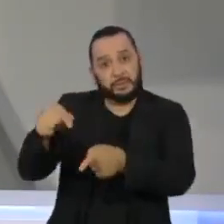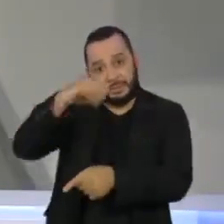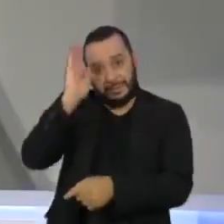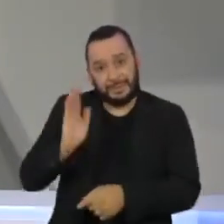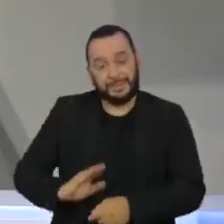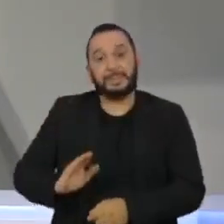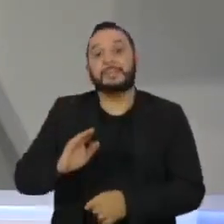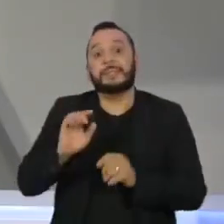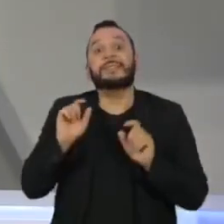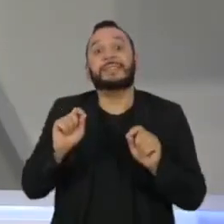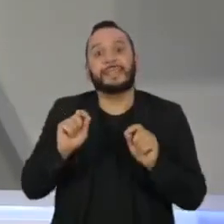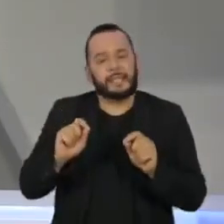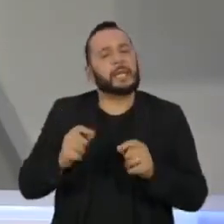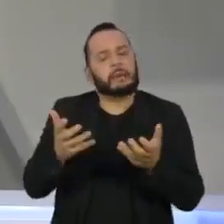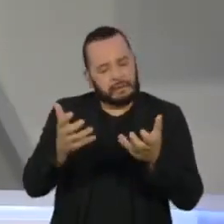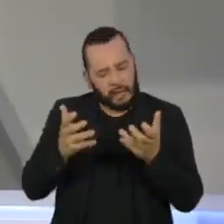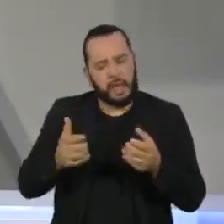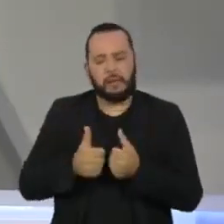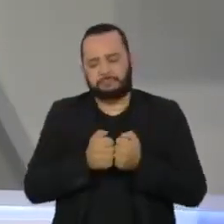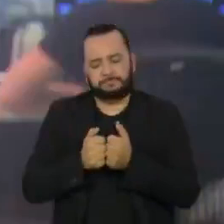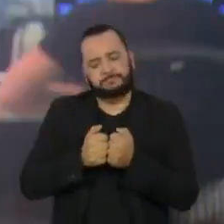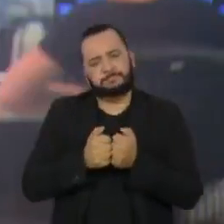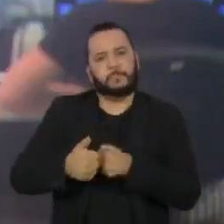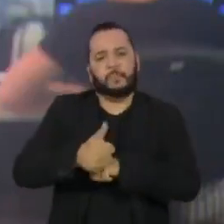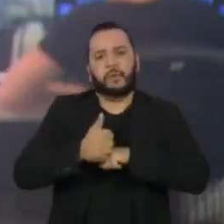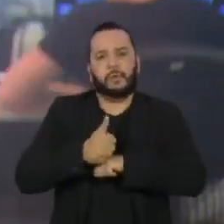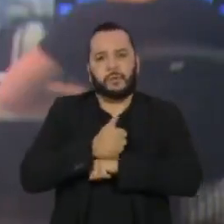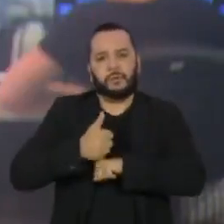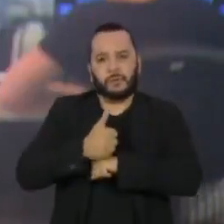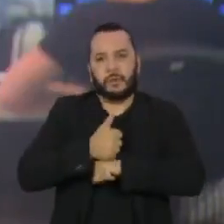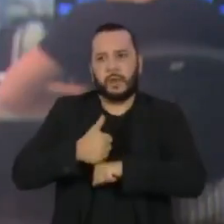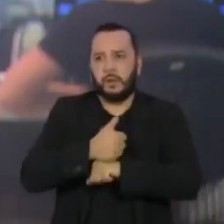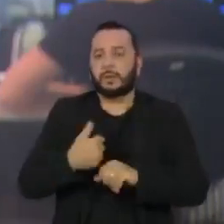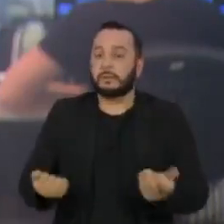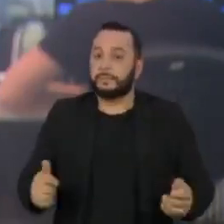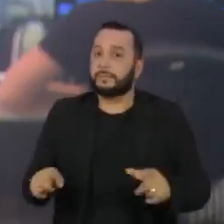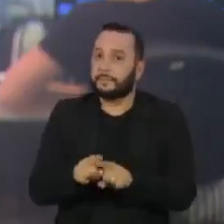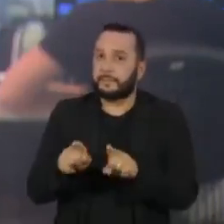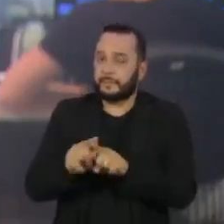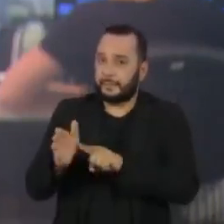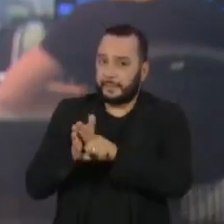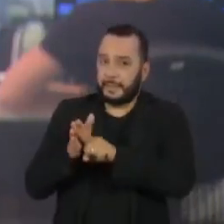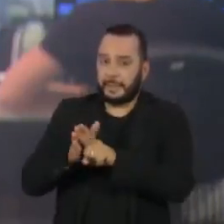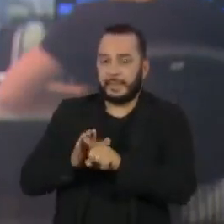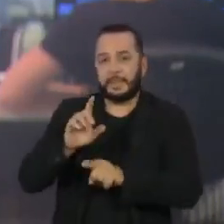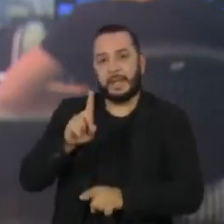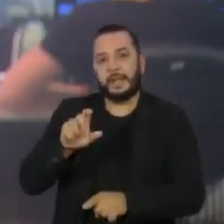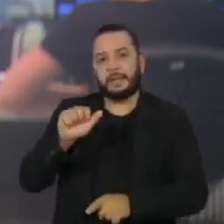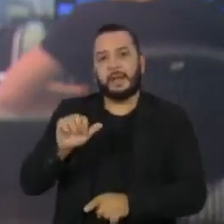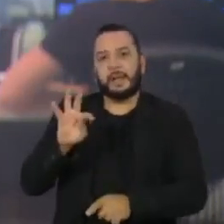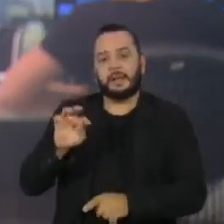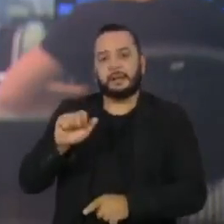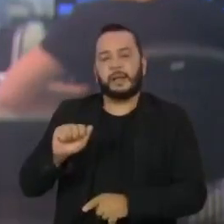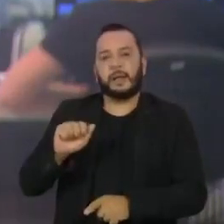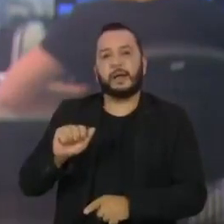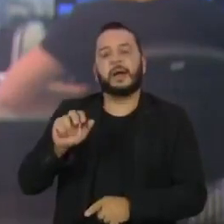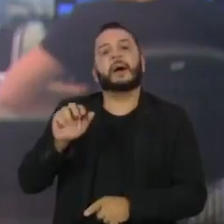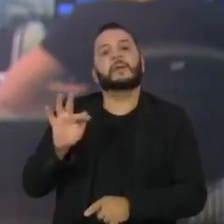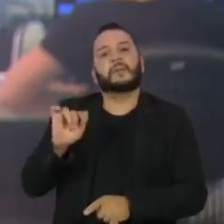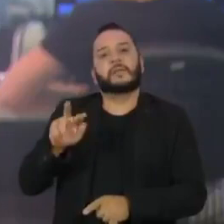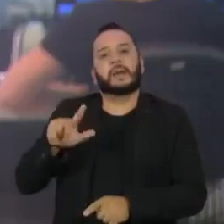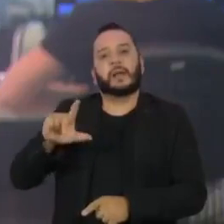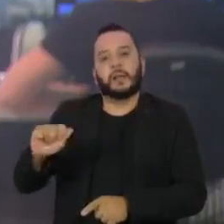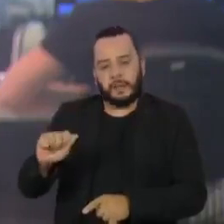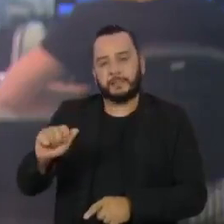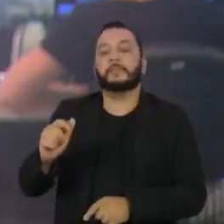ser gamer profissional. Pesquisa do Instituto Data Favela mostra que esse sonho é maior